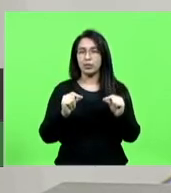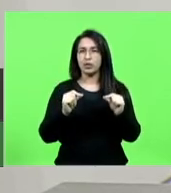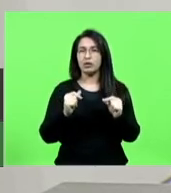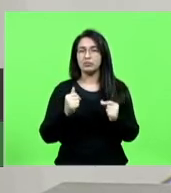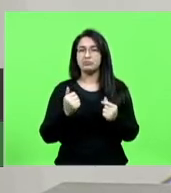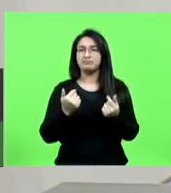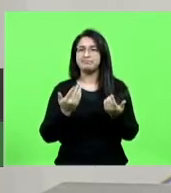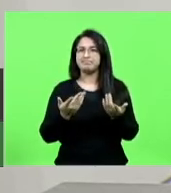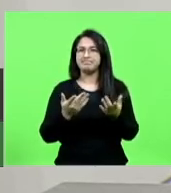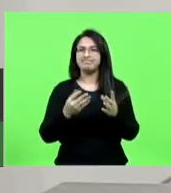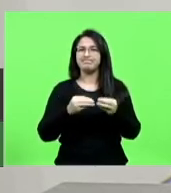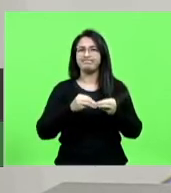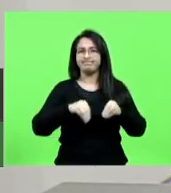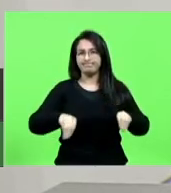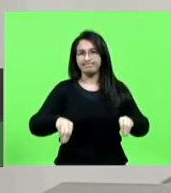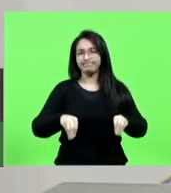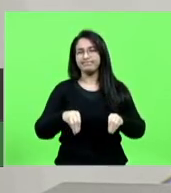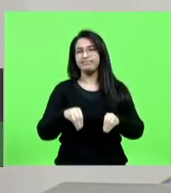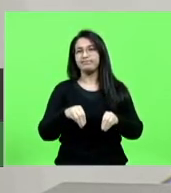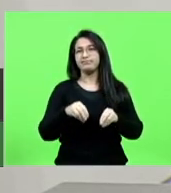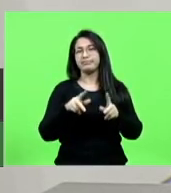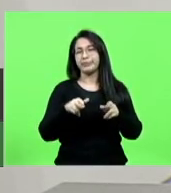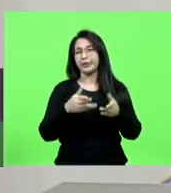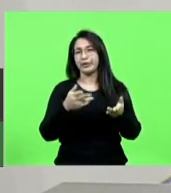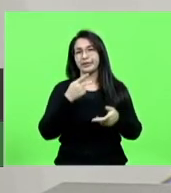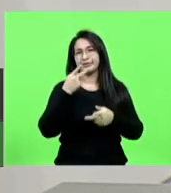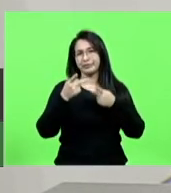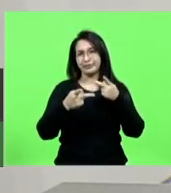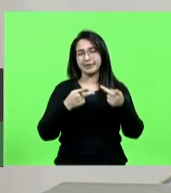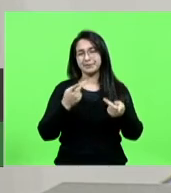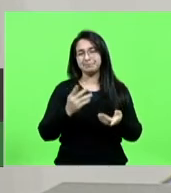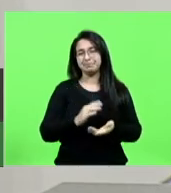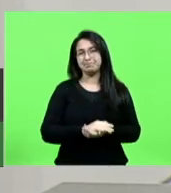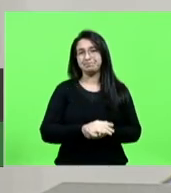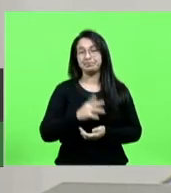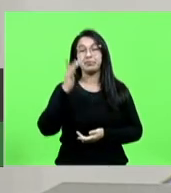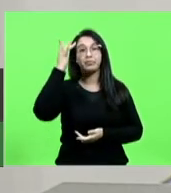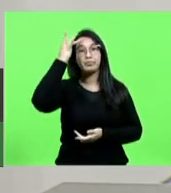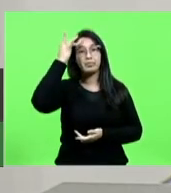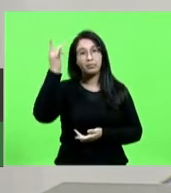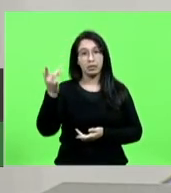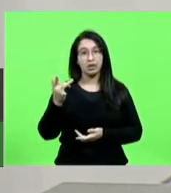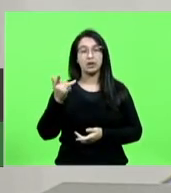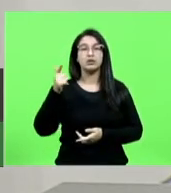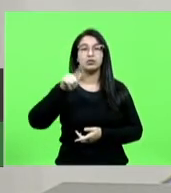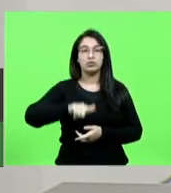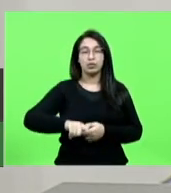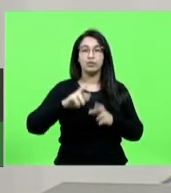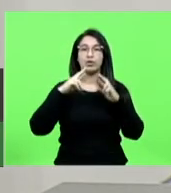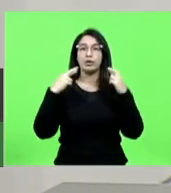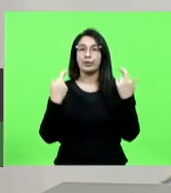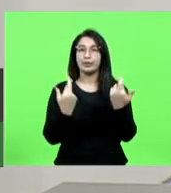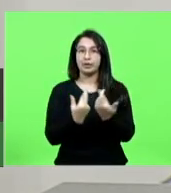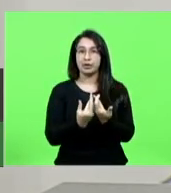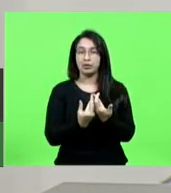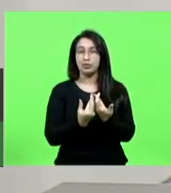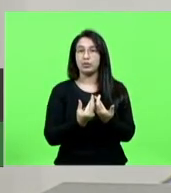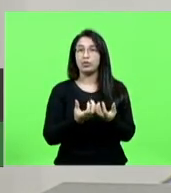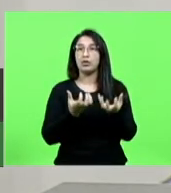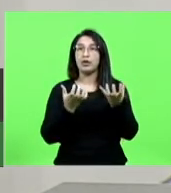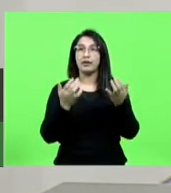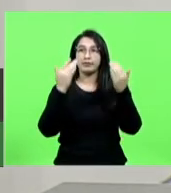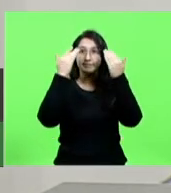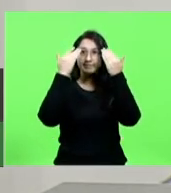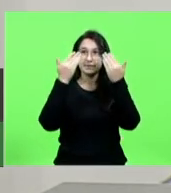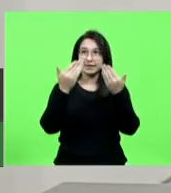um rombo tão grande como diz então amanhã nós teremos mais uma reunião quero agradecer o